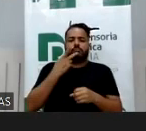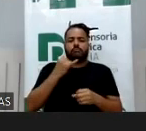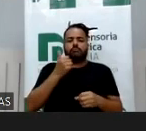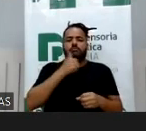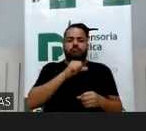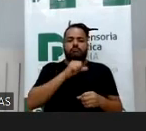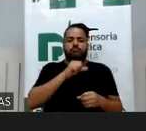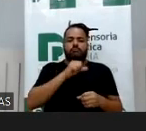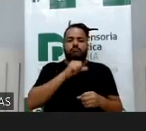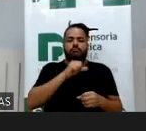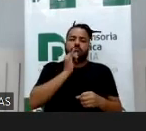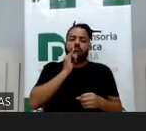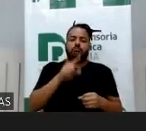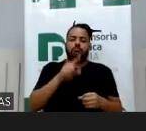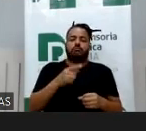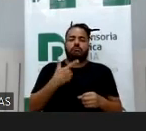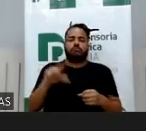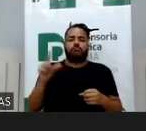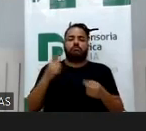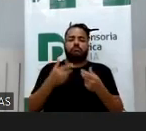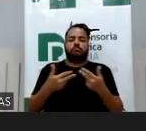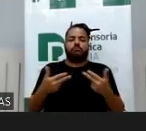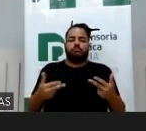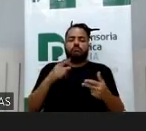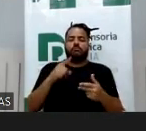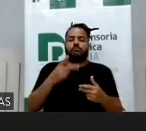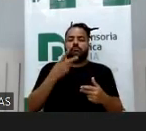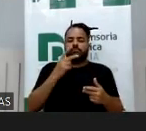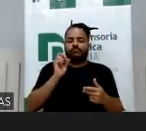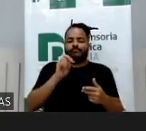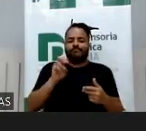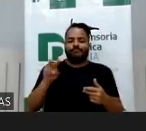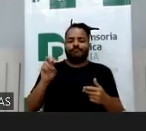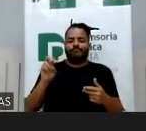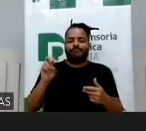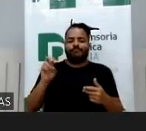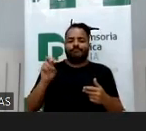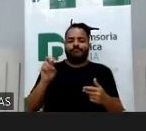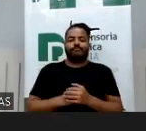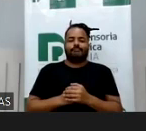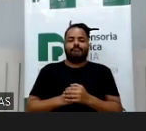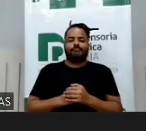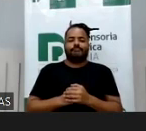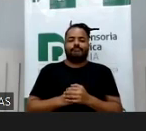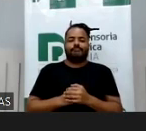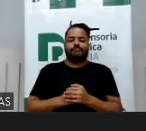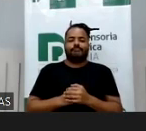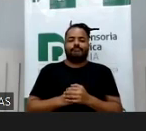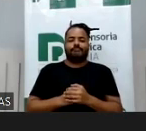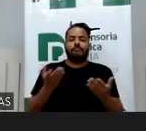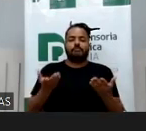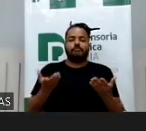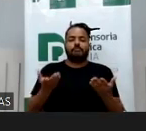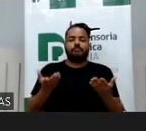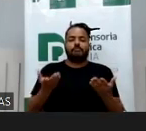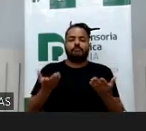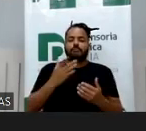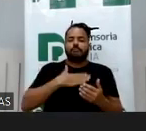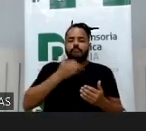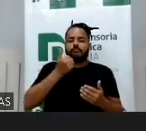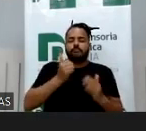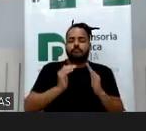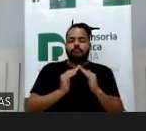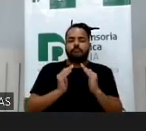mãe, por exemplo, que é outro ponto que nas demandas de guarda eu tenho visto. A cliente ou o cliente chega para mim e diz na minha casa eu não